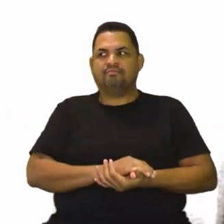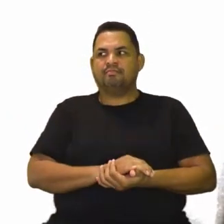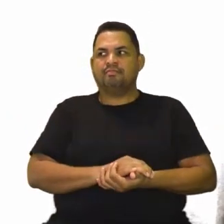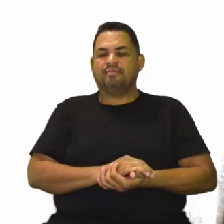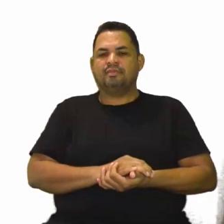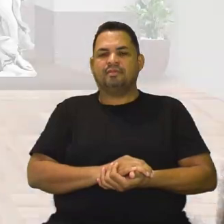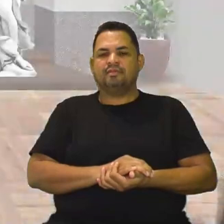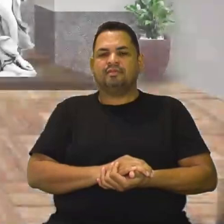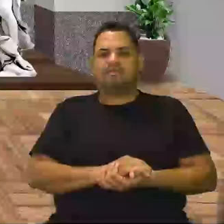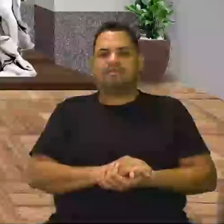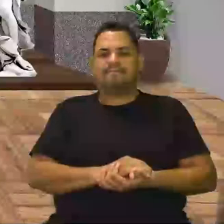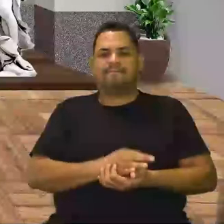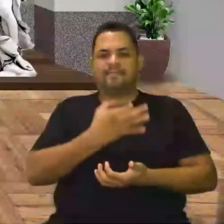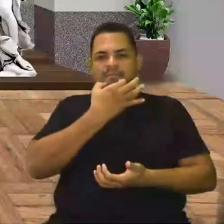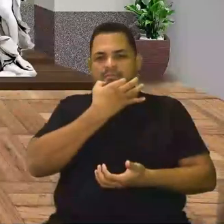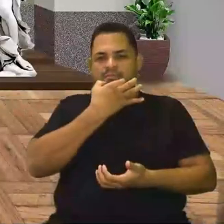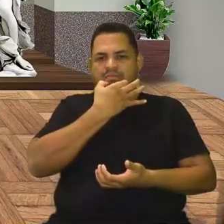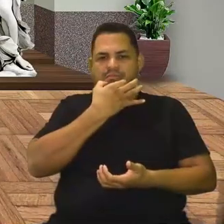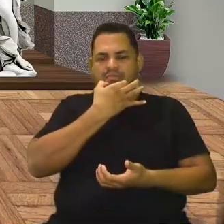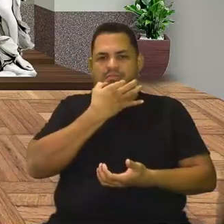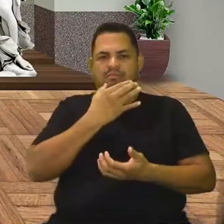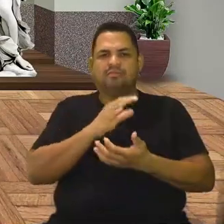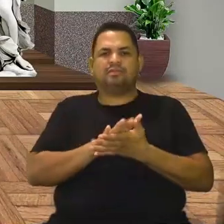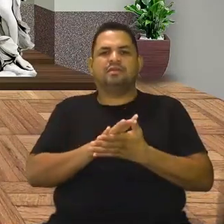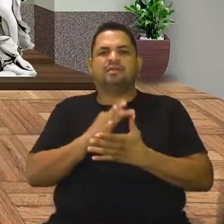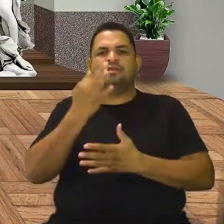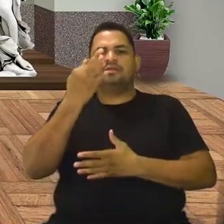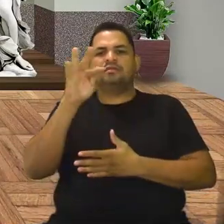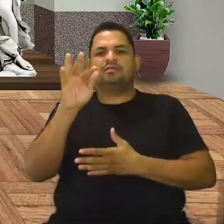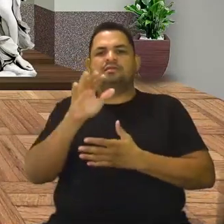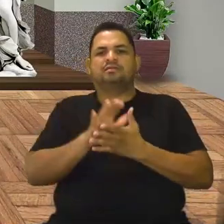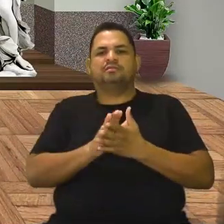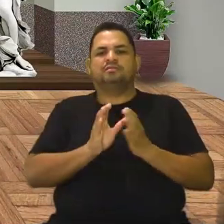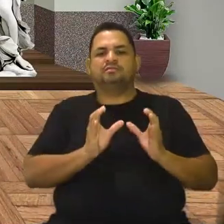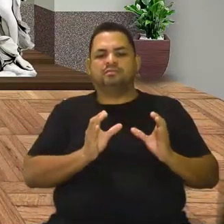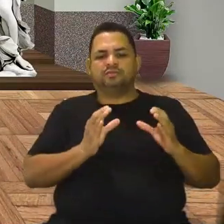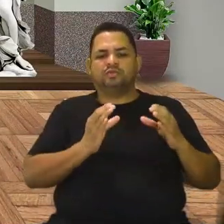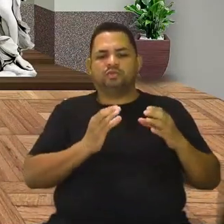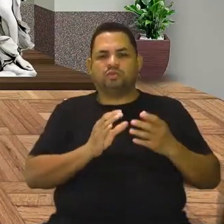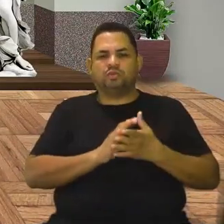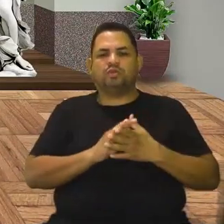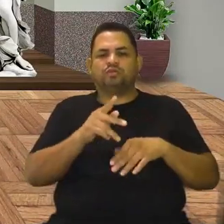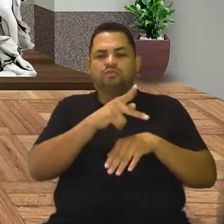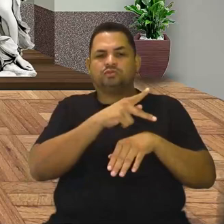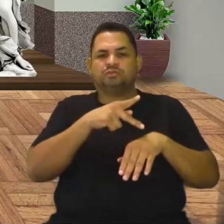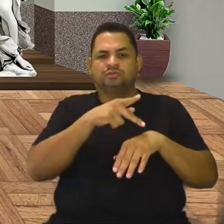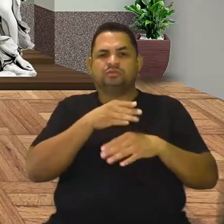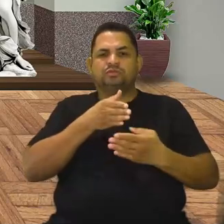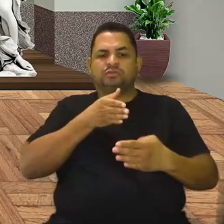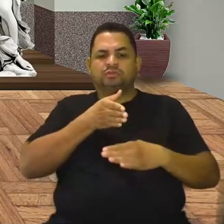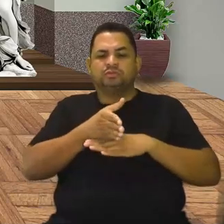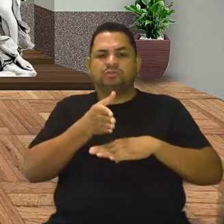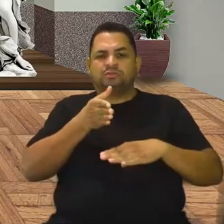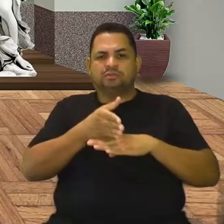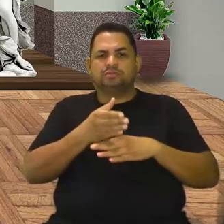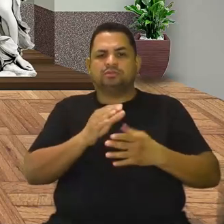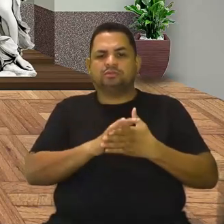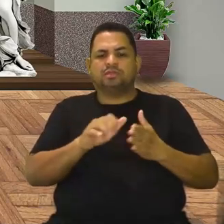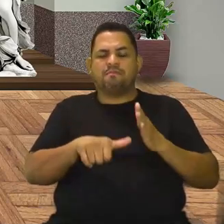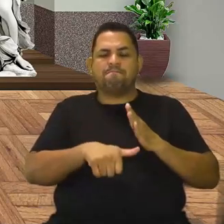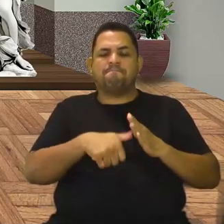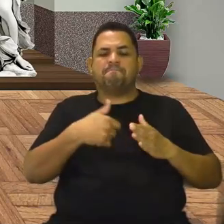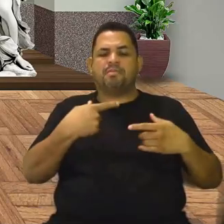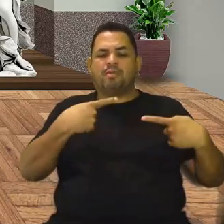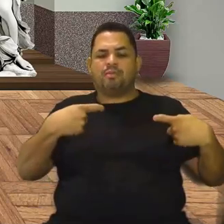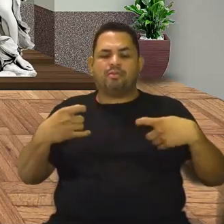a Inglaterra e a França foram as grandes participadoras que participaram efetivamente da Primeira